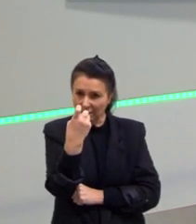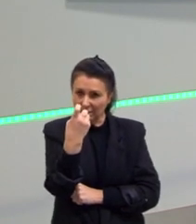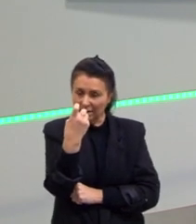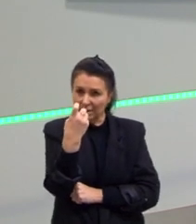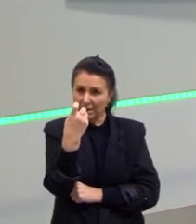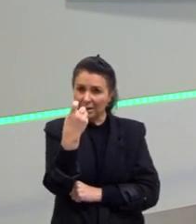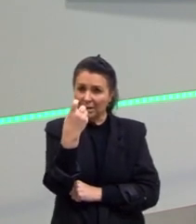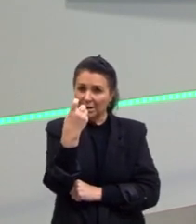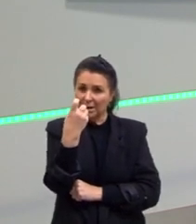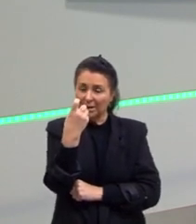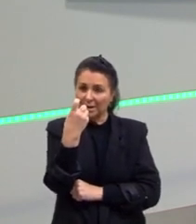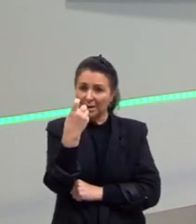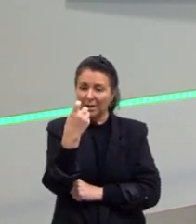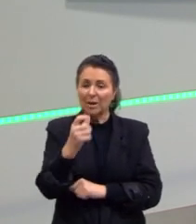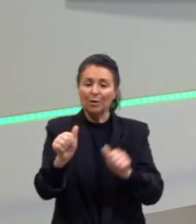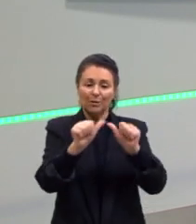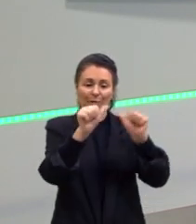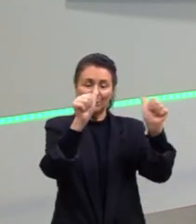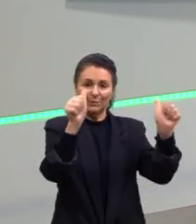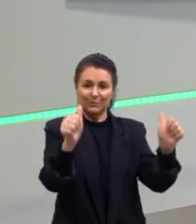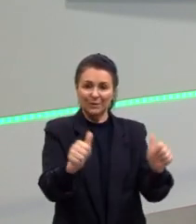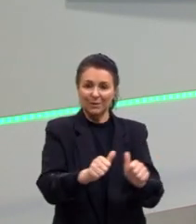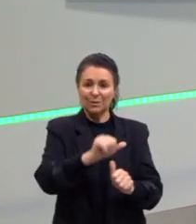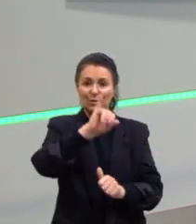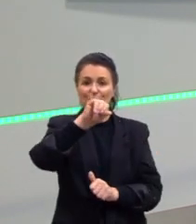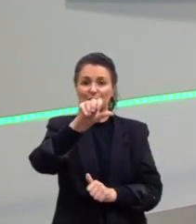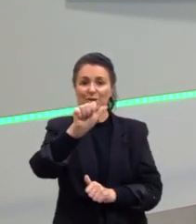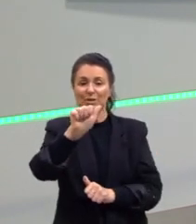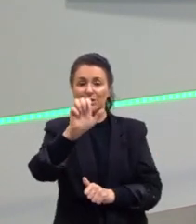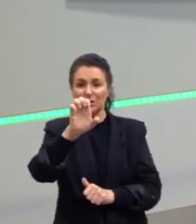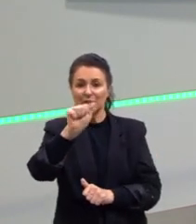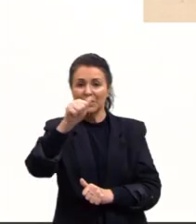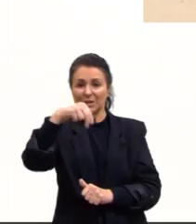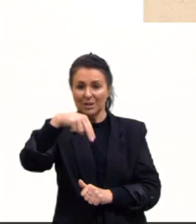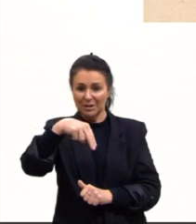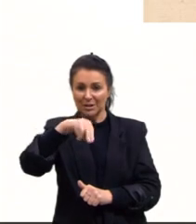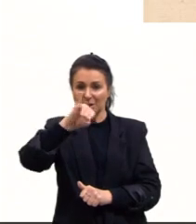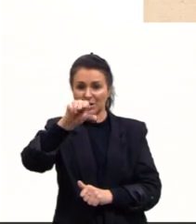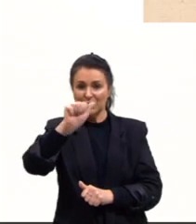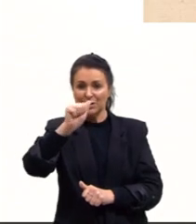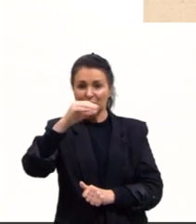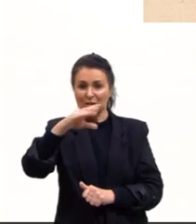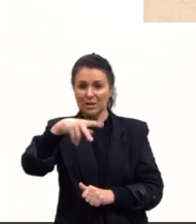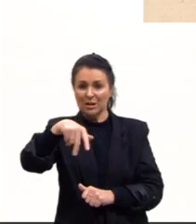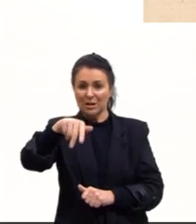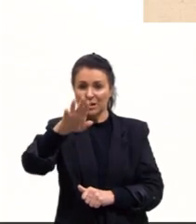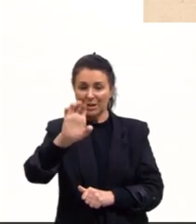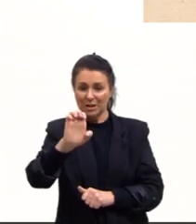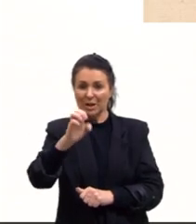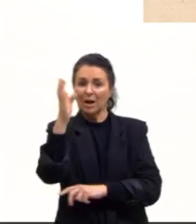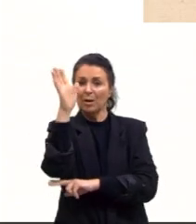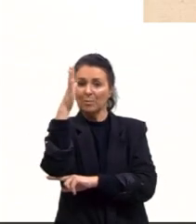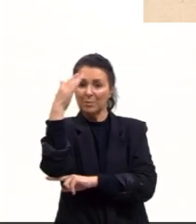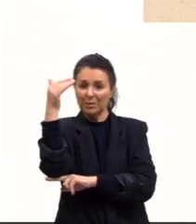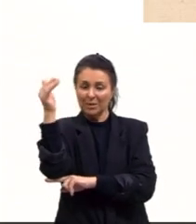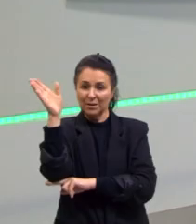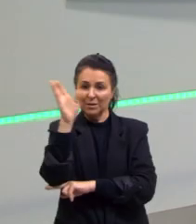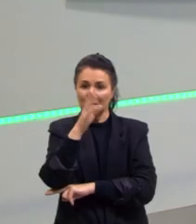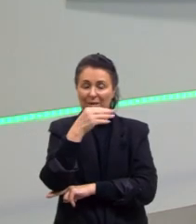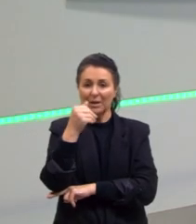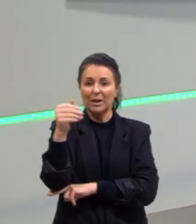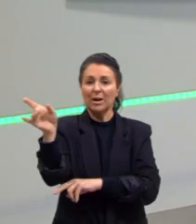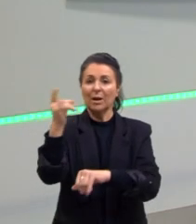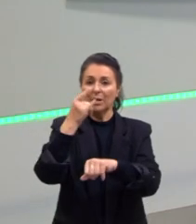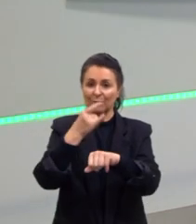e aqui uma figura de Jean-Jacques de Salines, a bandeira da República Haitiana. E espero que vocês